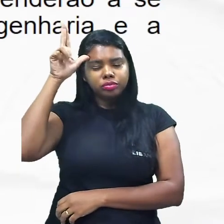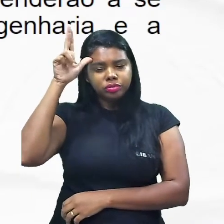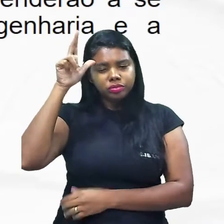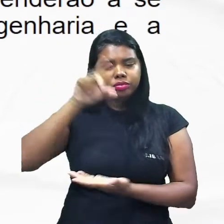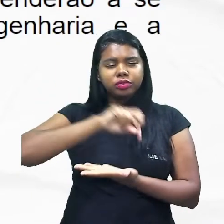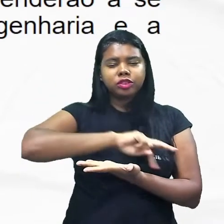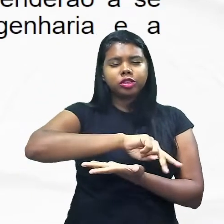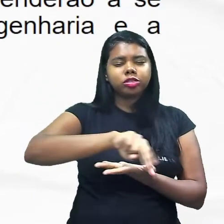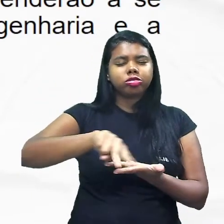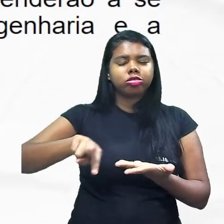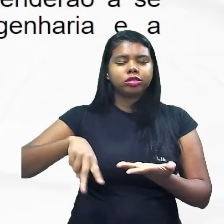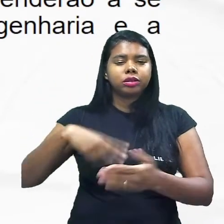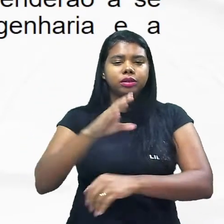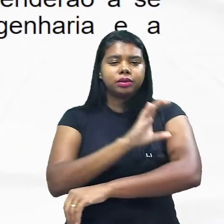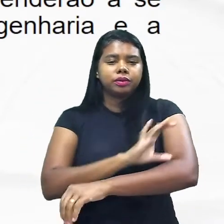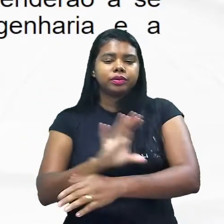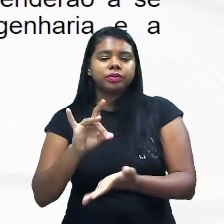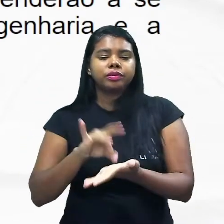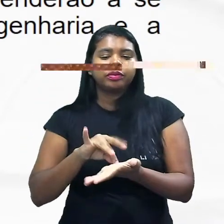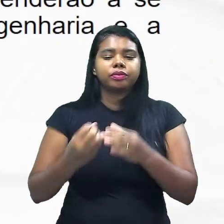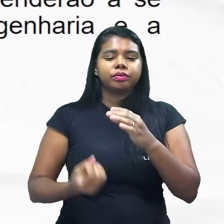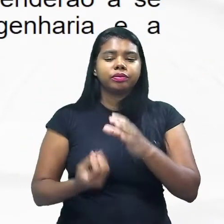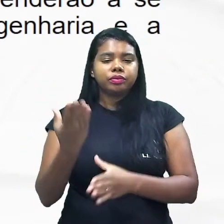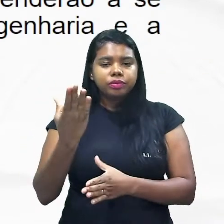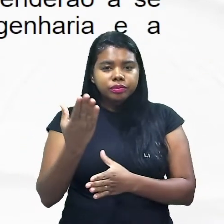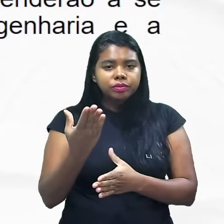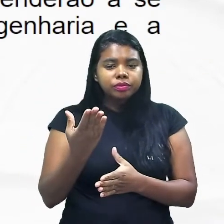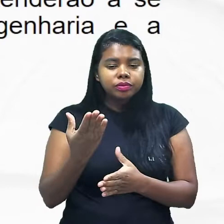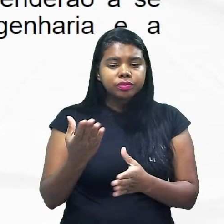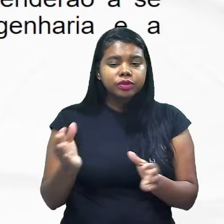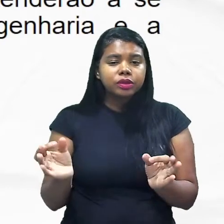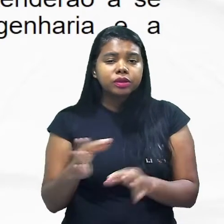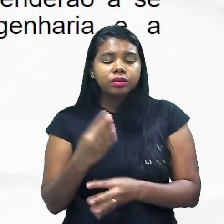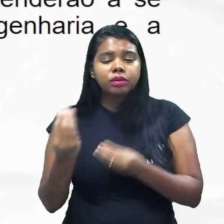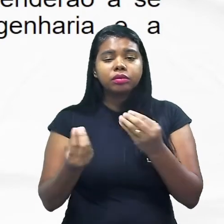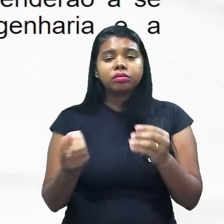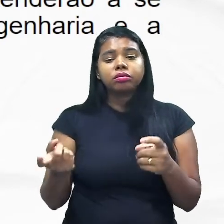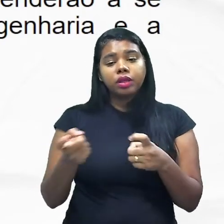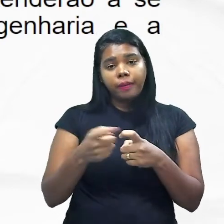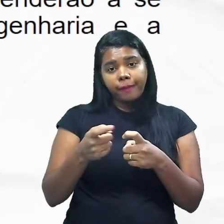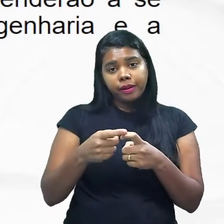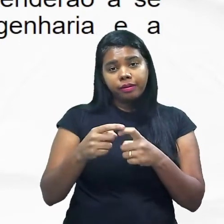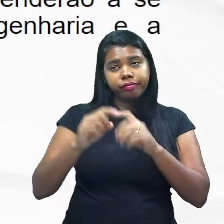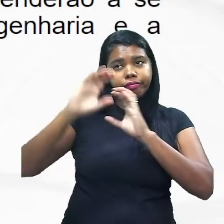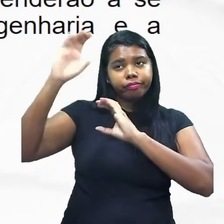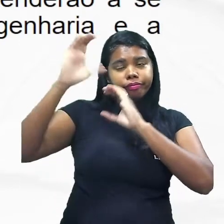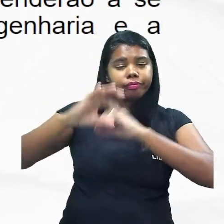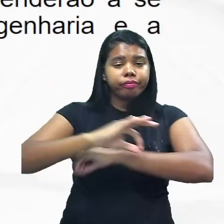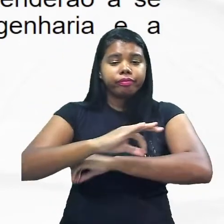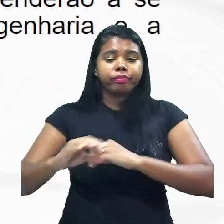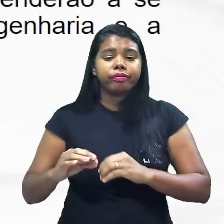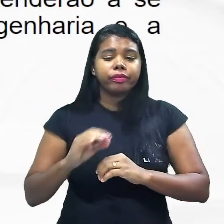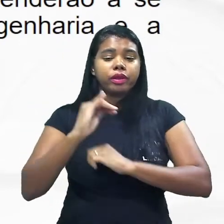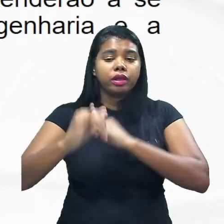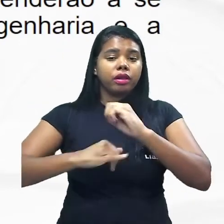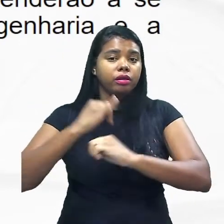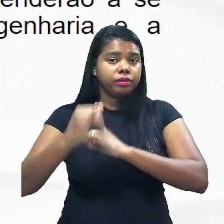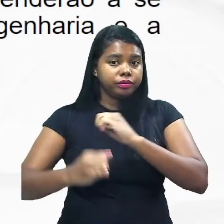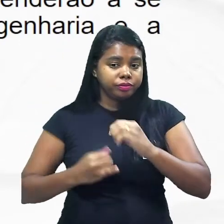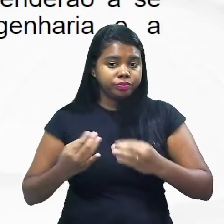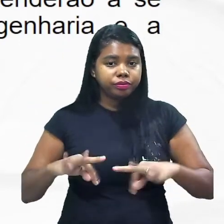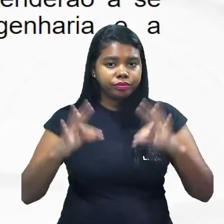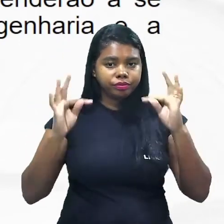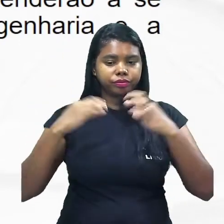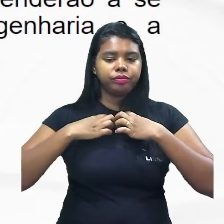tenderão a se fundir como por exemplo a medicina a engenharia e a informática nascendo a engenharia de